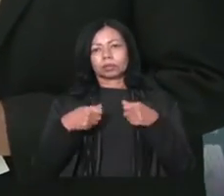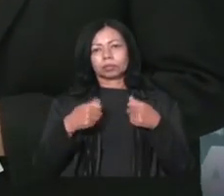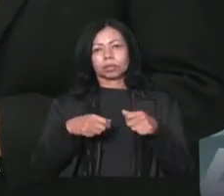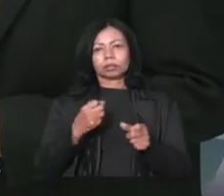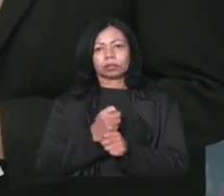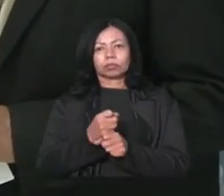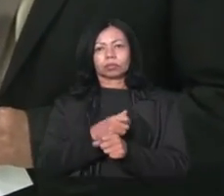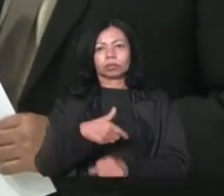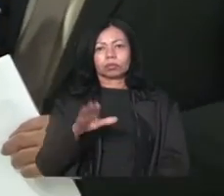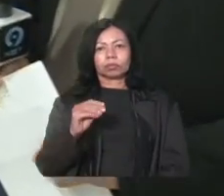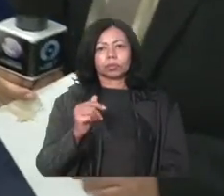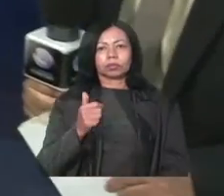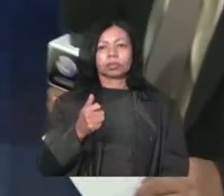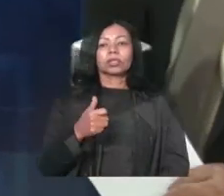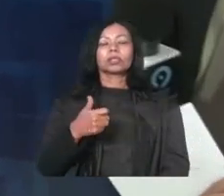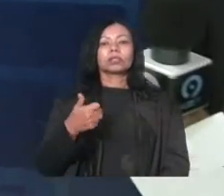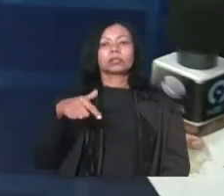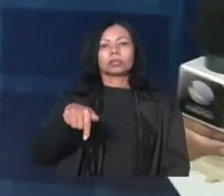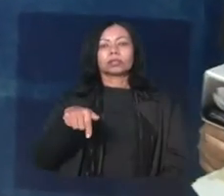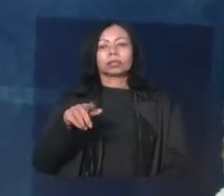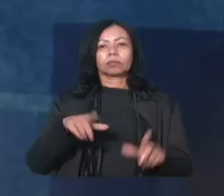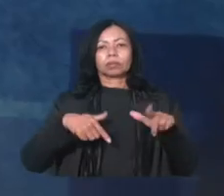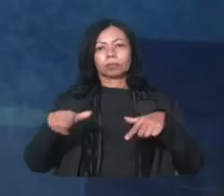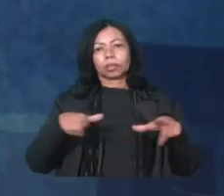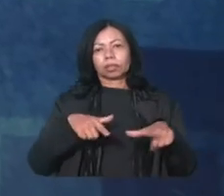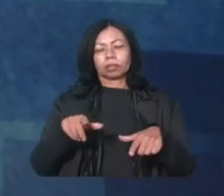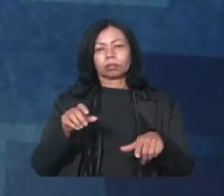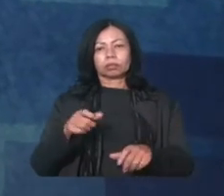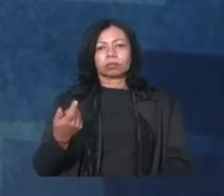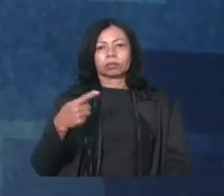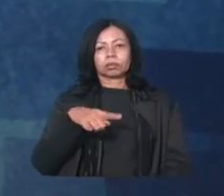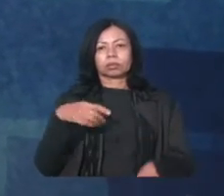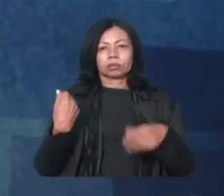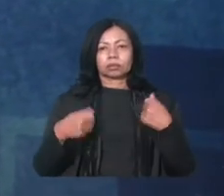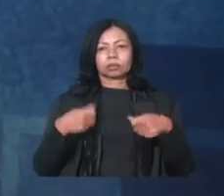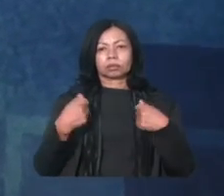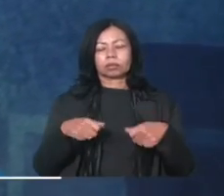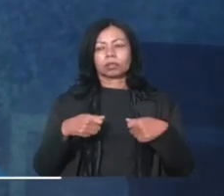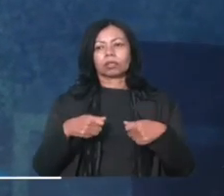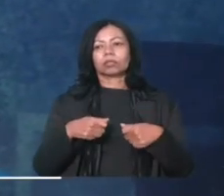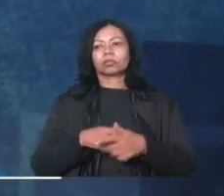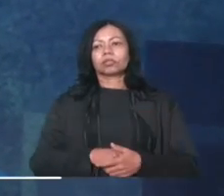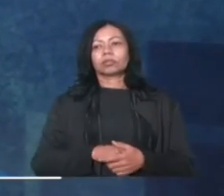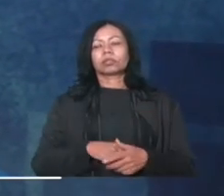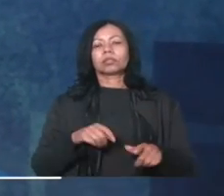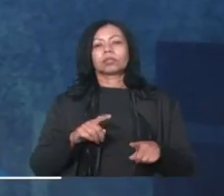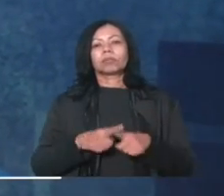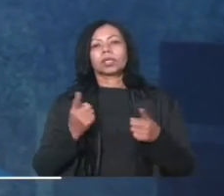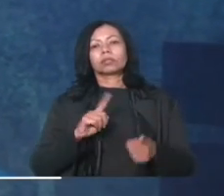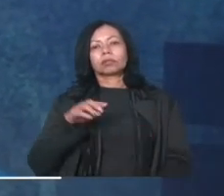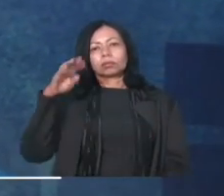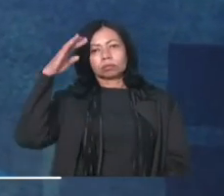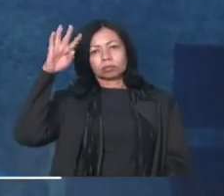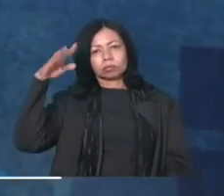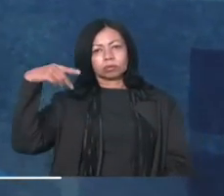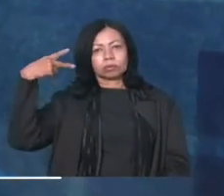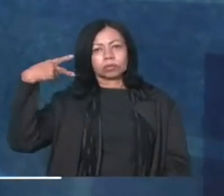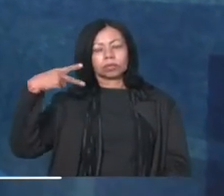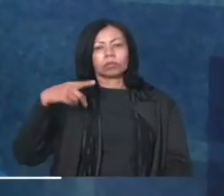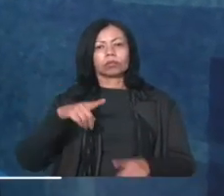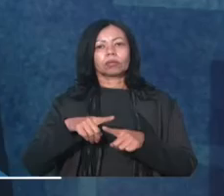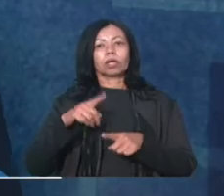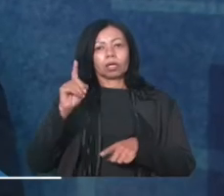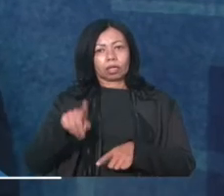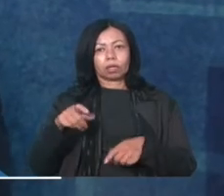2017, né, Wosta? A gente vem trabalhando, vem batalhando nessa necessidade, mas não é um sonho do vereador Rochinha, é uma